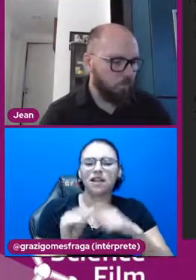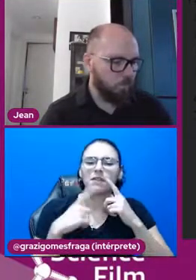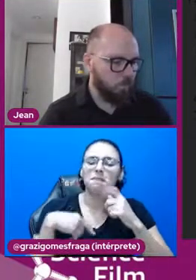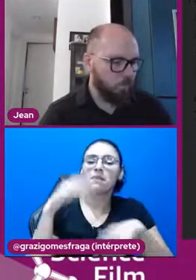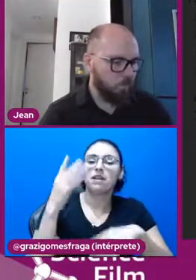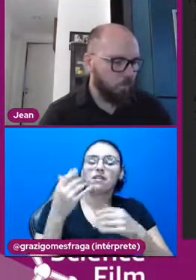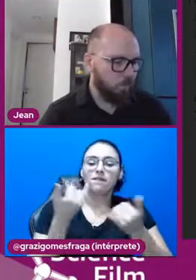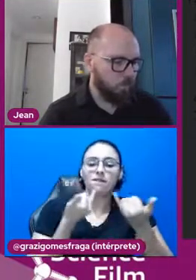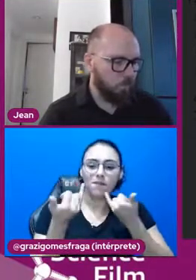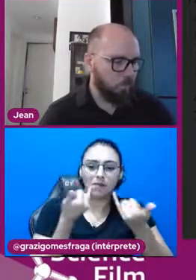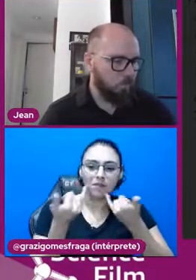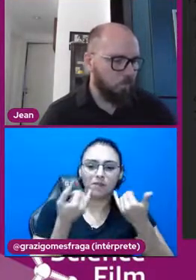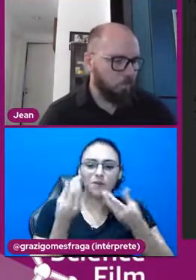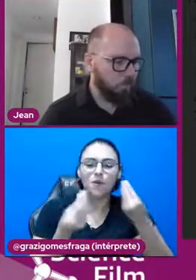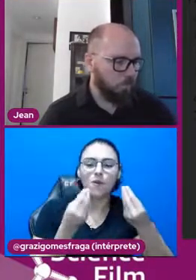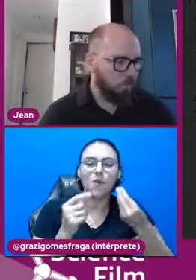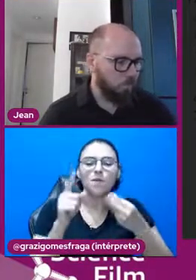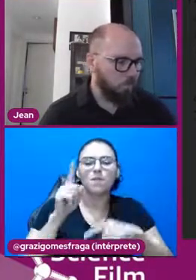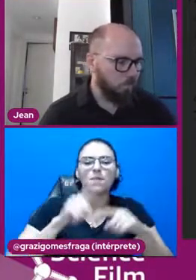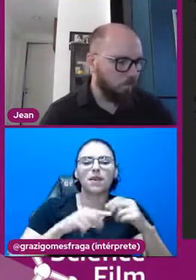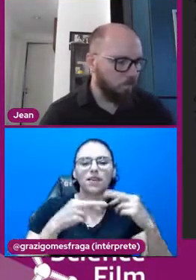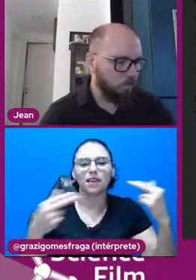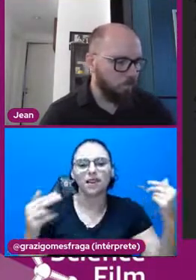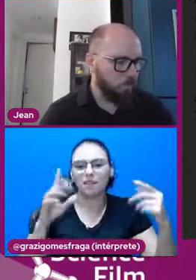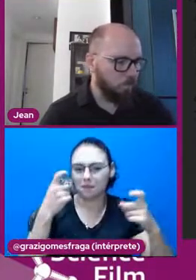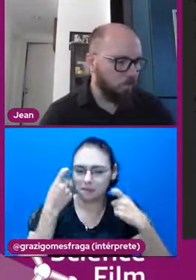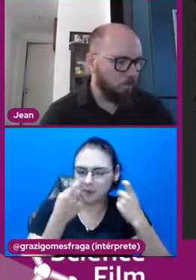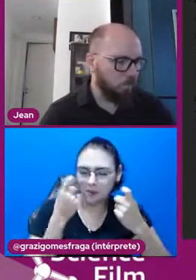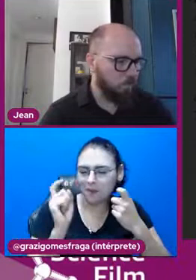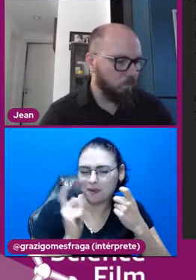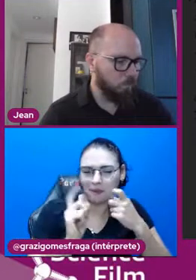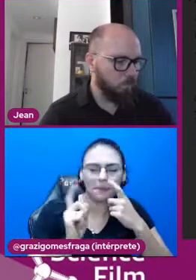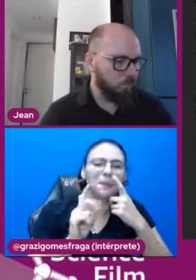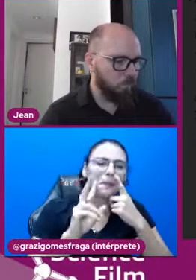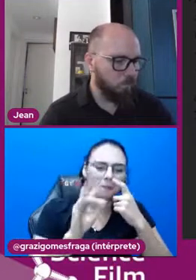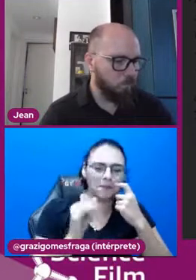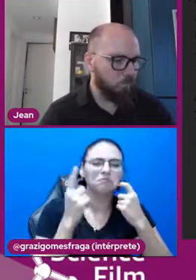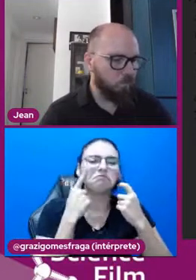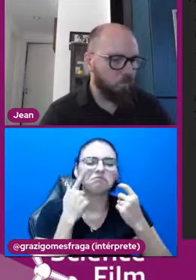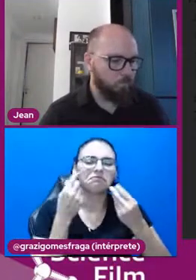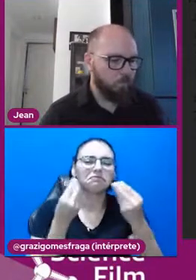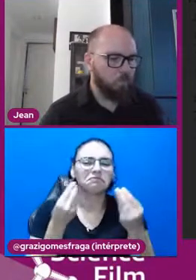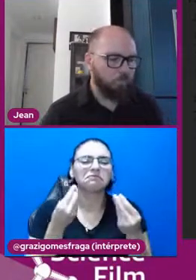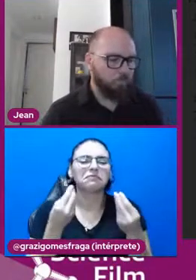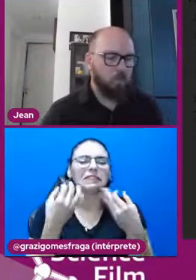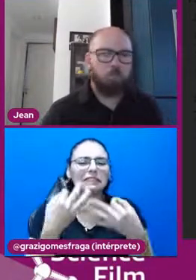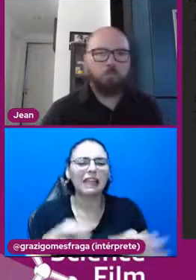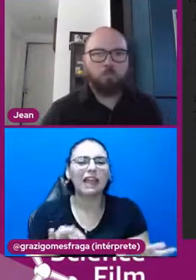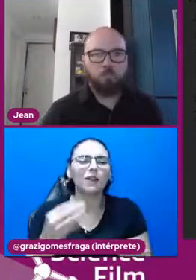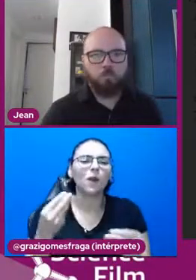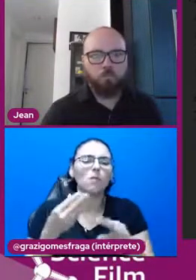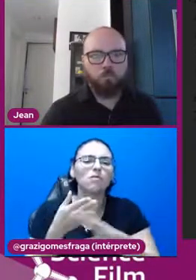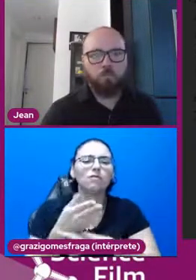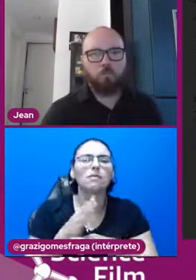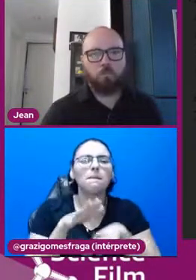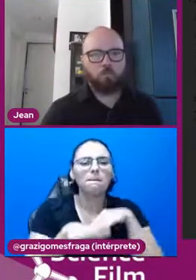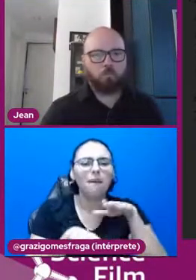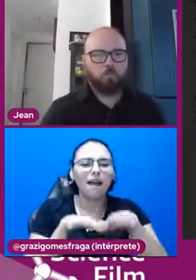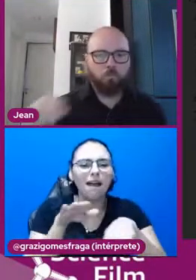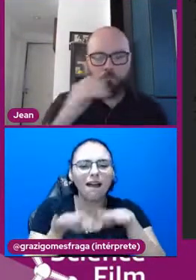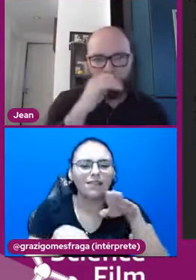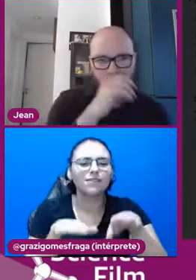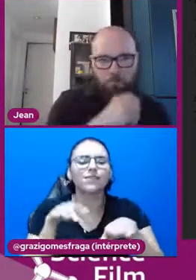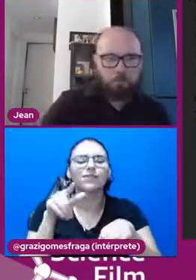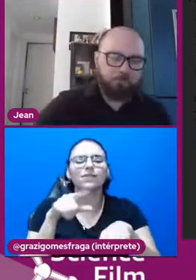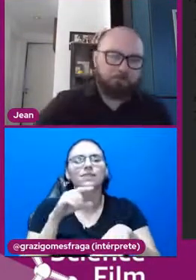de como vocês podem acessar esse material. Então, não se preocupem que vocês vão saber direitinho como encontrá-lo no site do